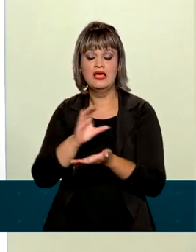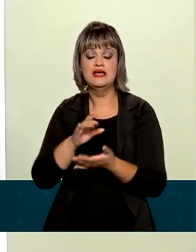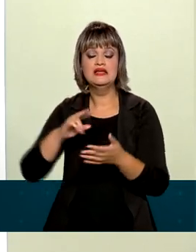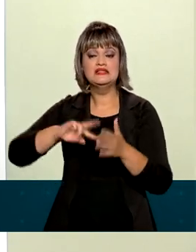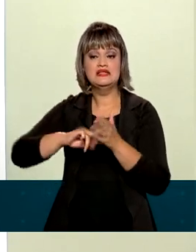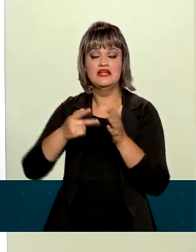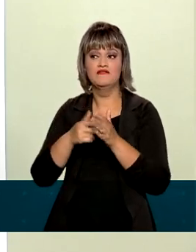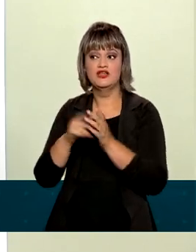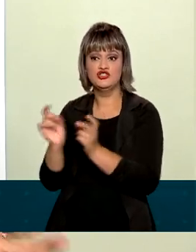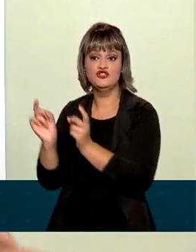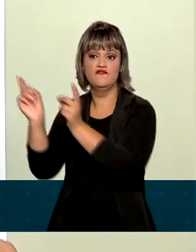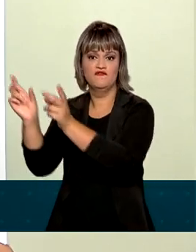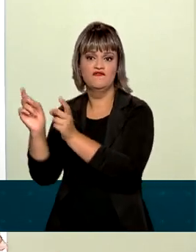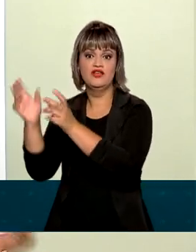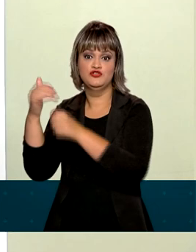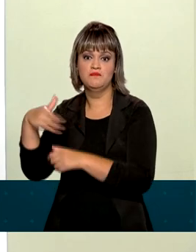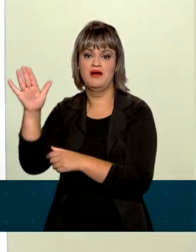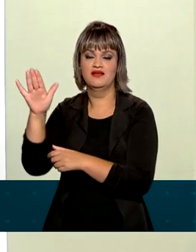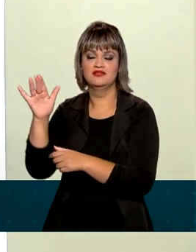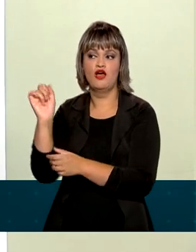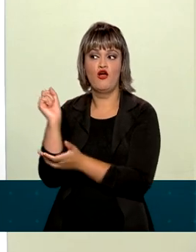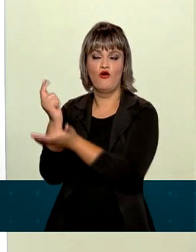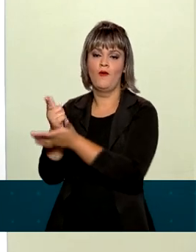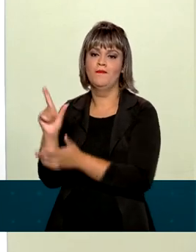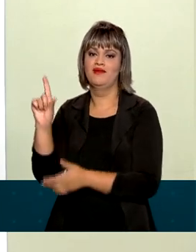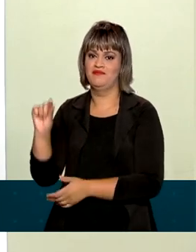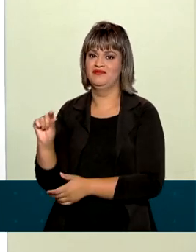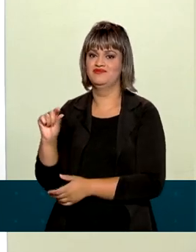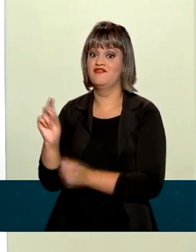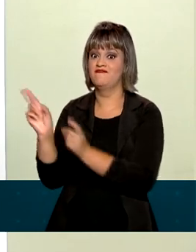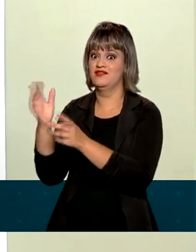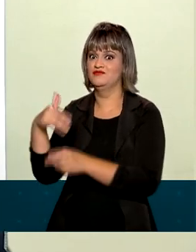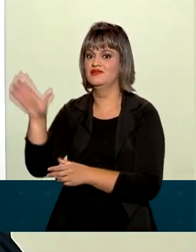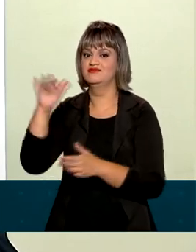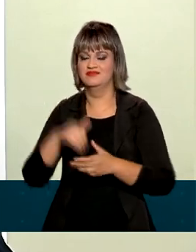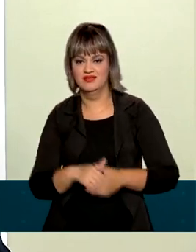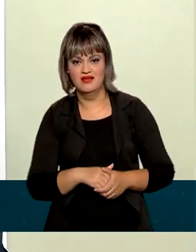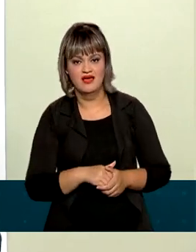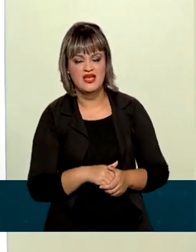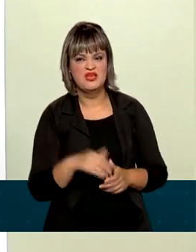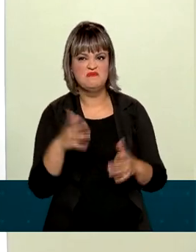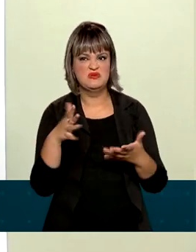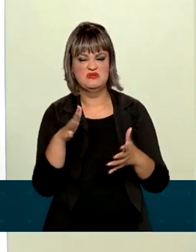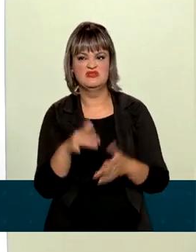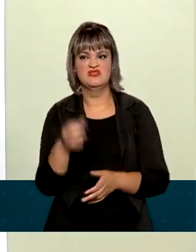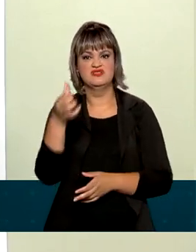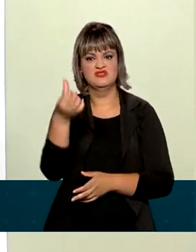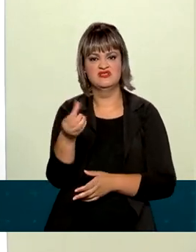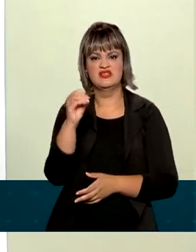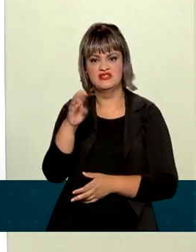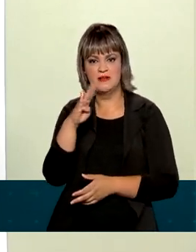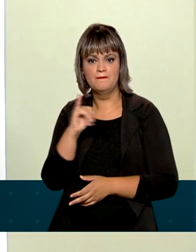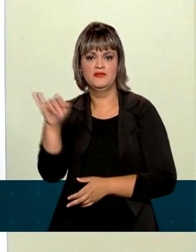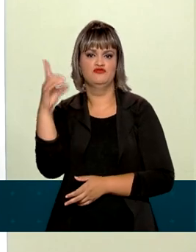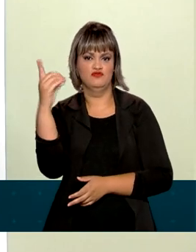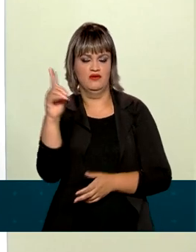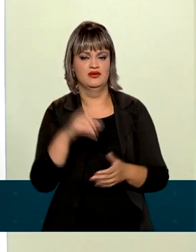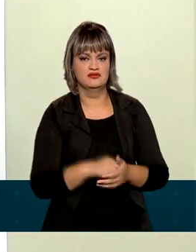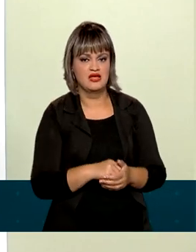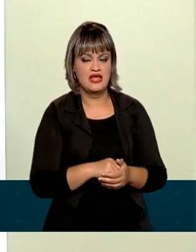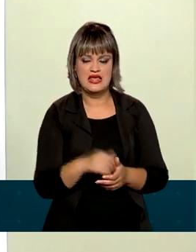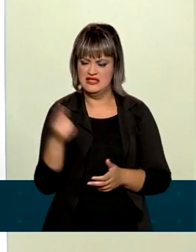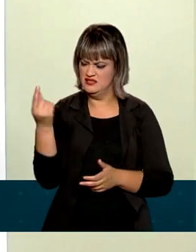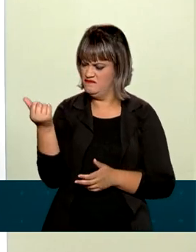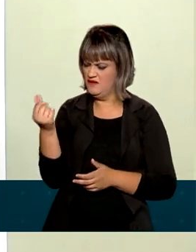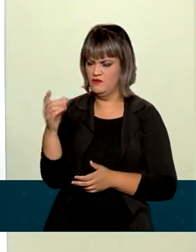mais do que importando, ou seja, estamos gerando um superávit comercial que é previsto para algo em torno de 60 bilhões de dólares. Esse